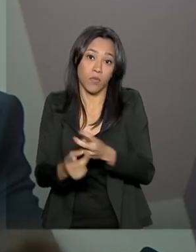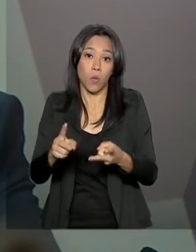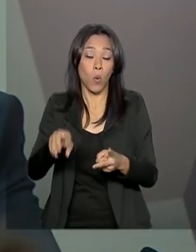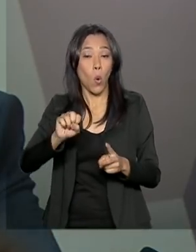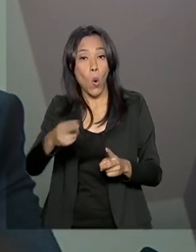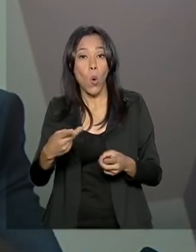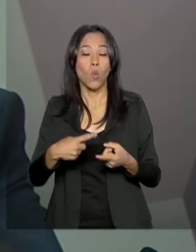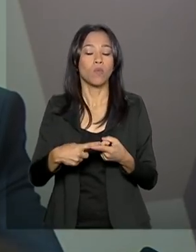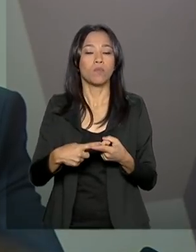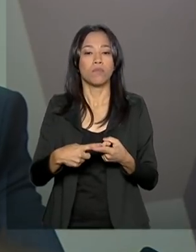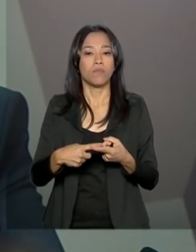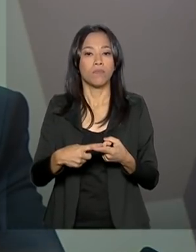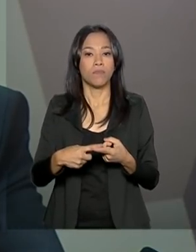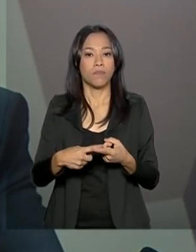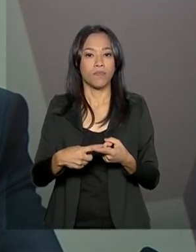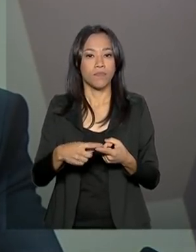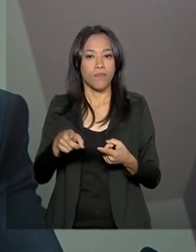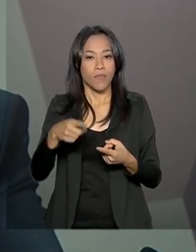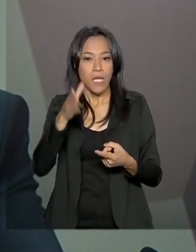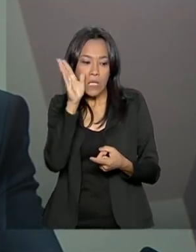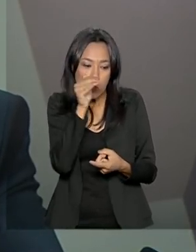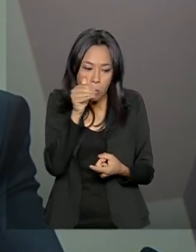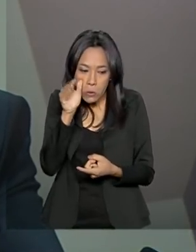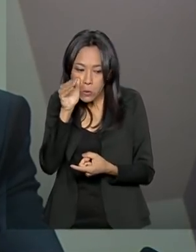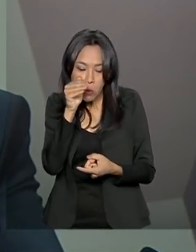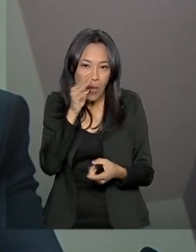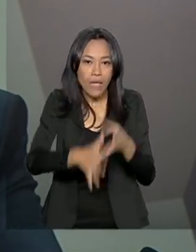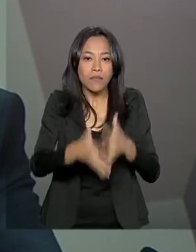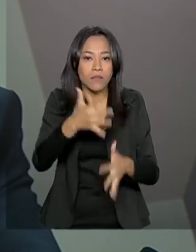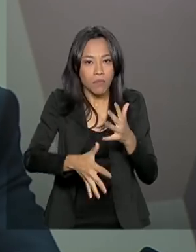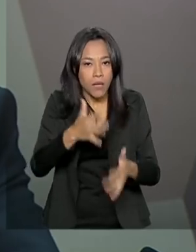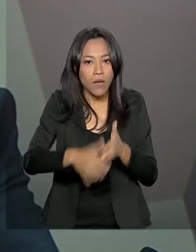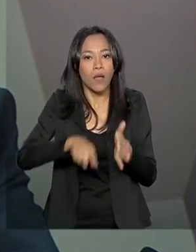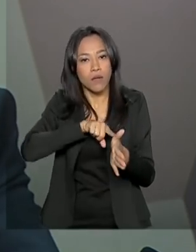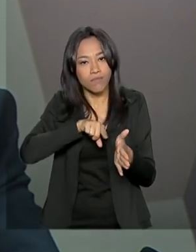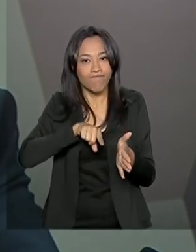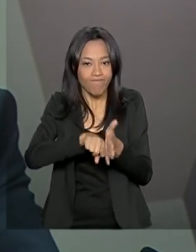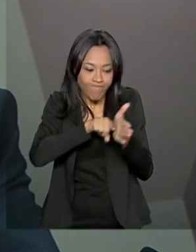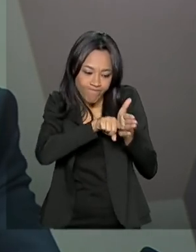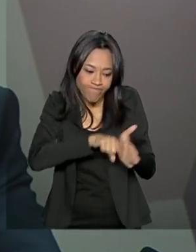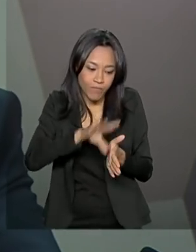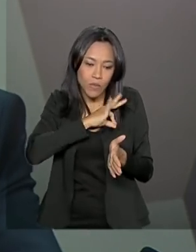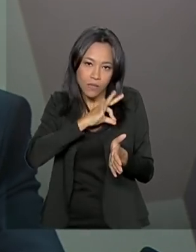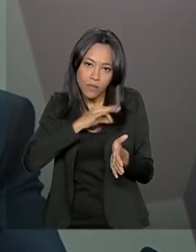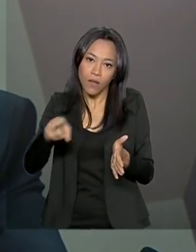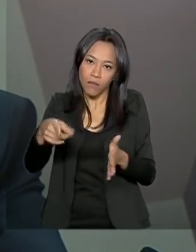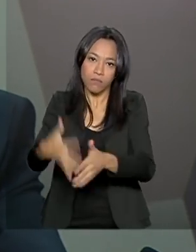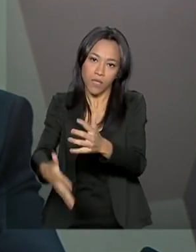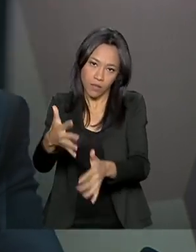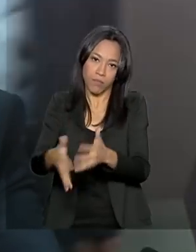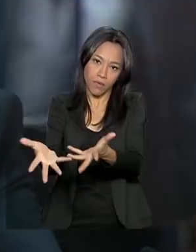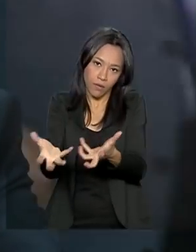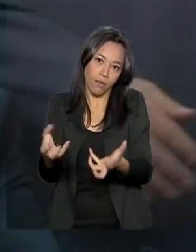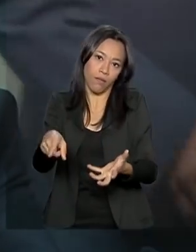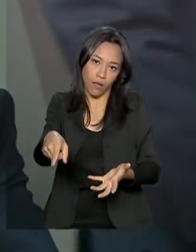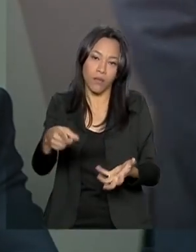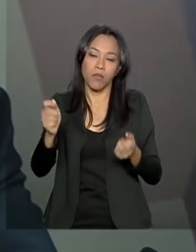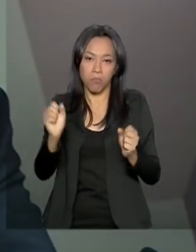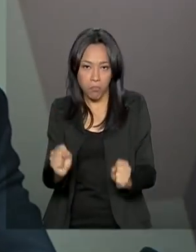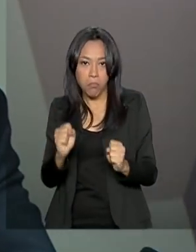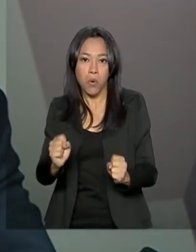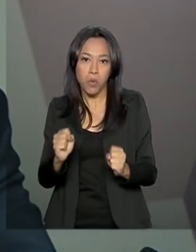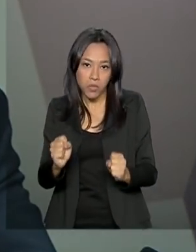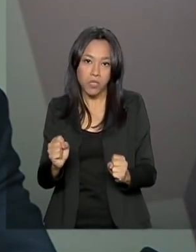investigações que ainda estão em andamento e ainda podem atingir pessoas